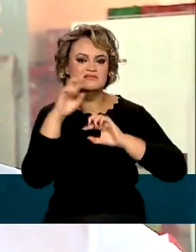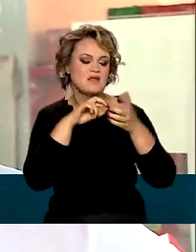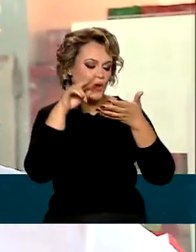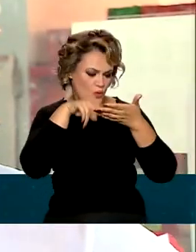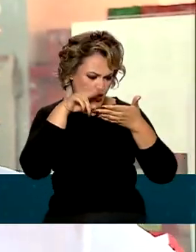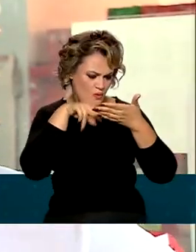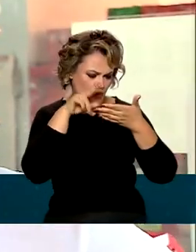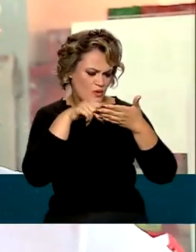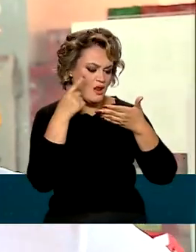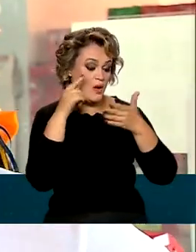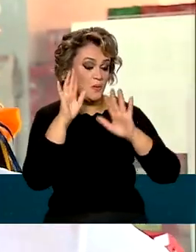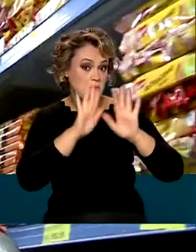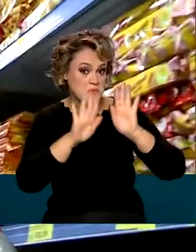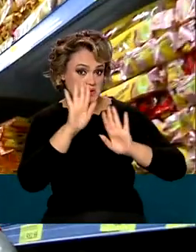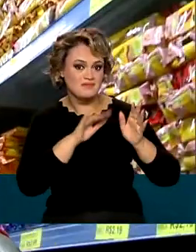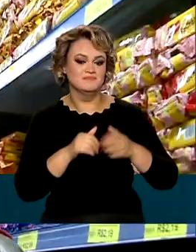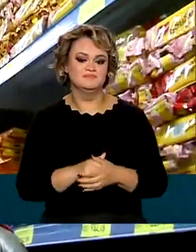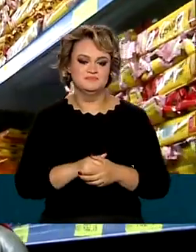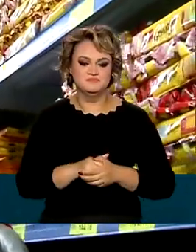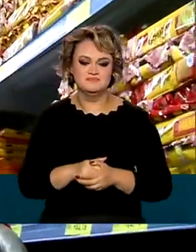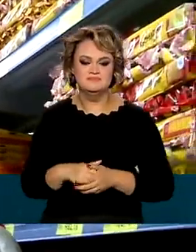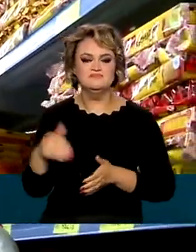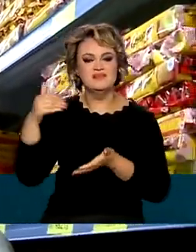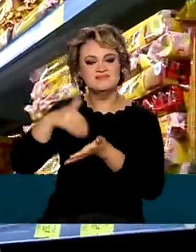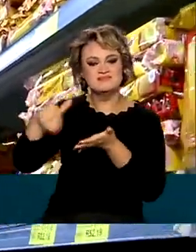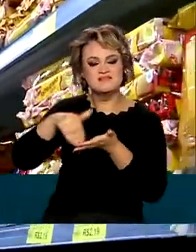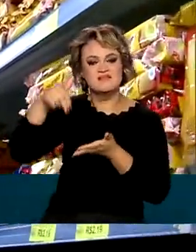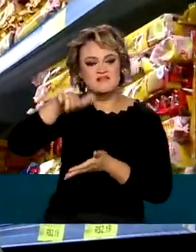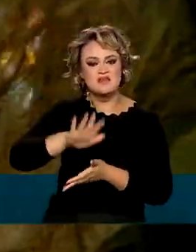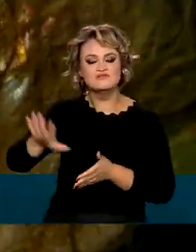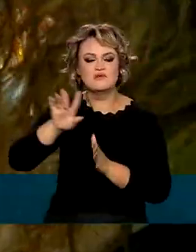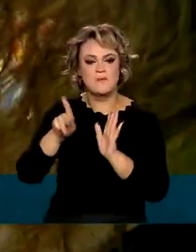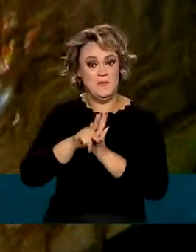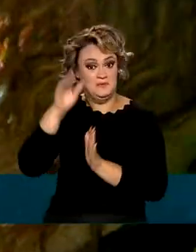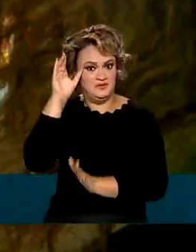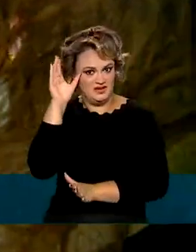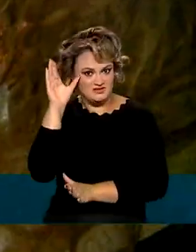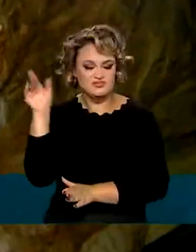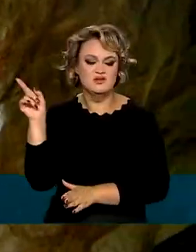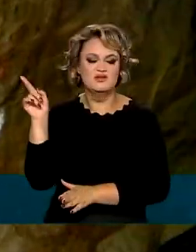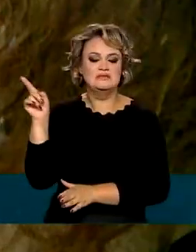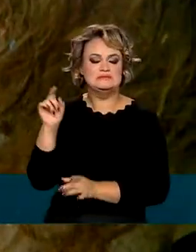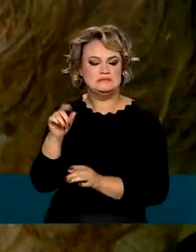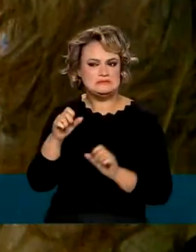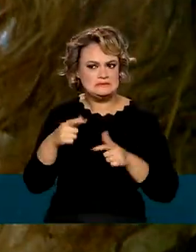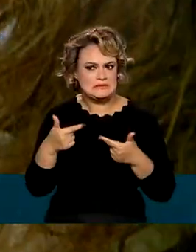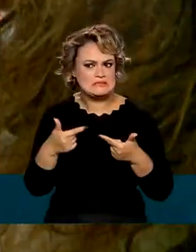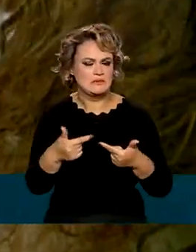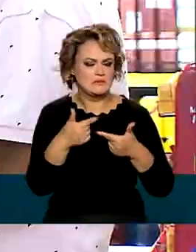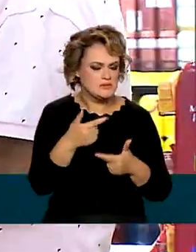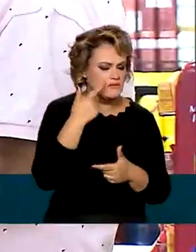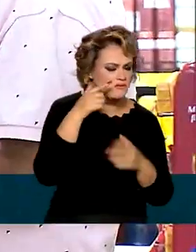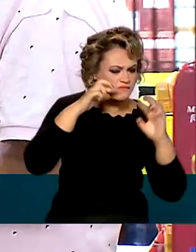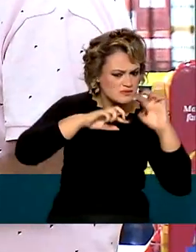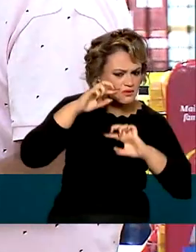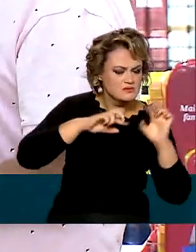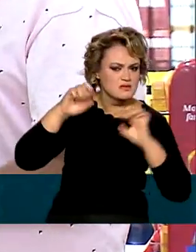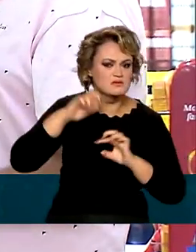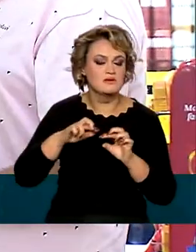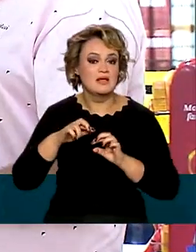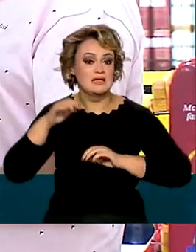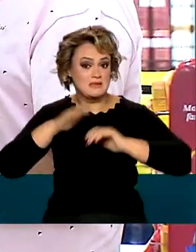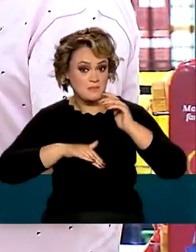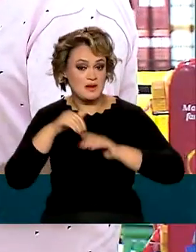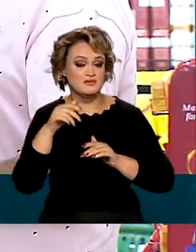está olhando, está tomando cuidado. A Secretaria Nacional do Consumidor tem intensificado a fiscalização. Essa